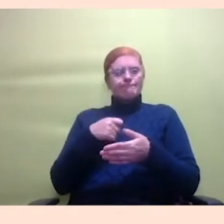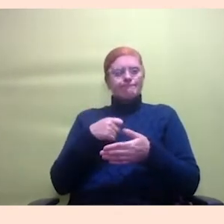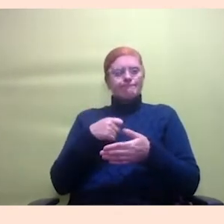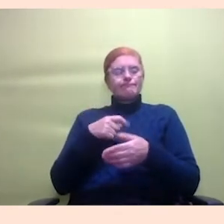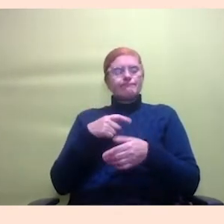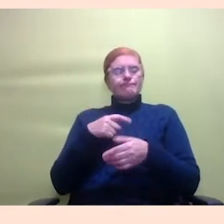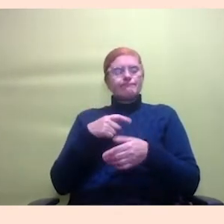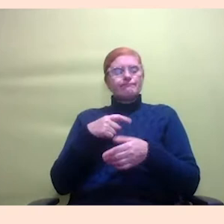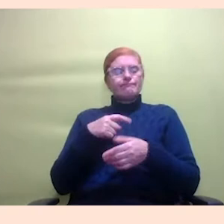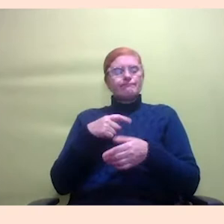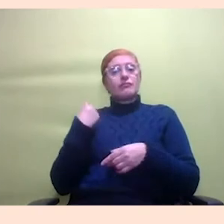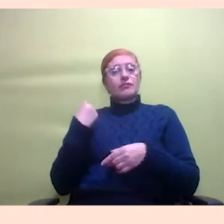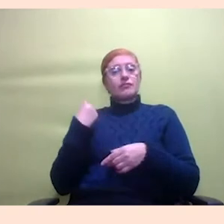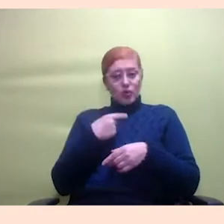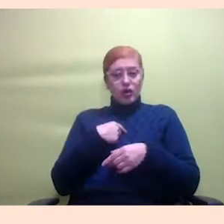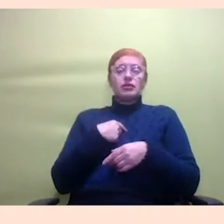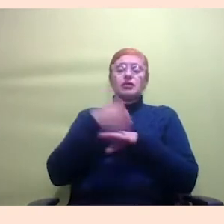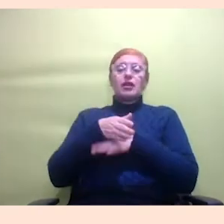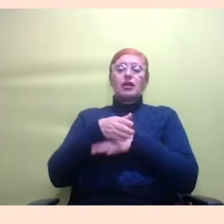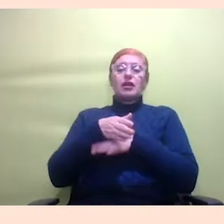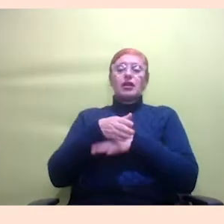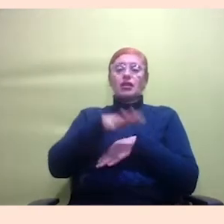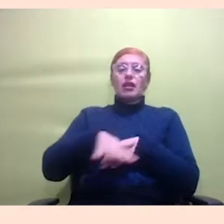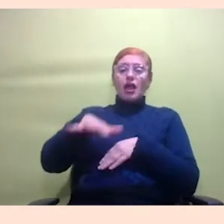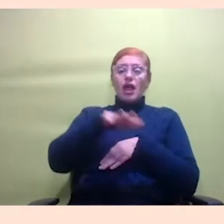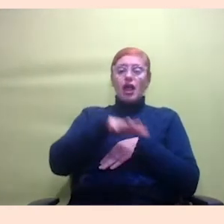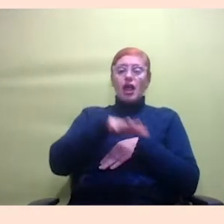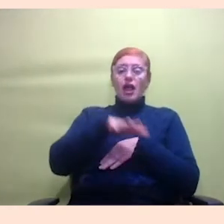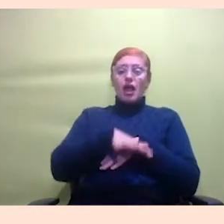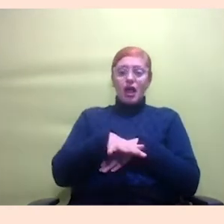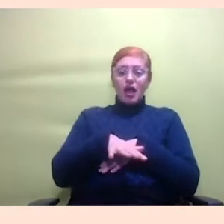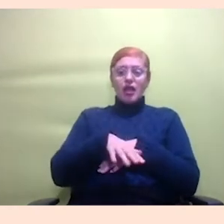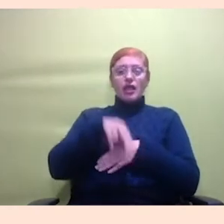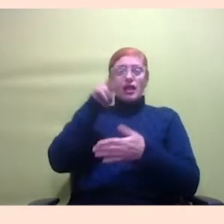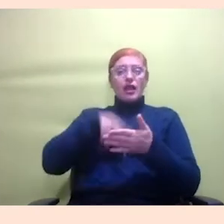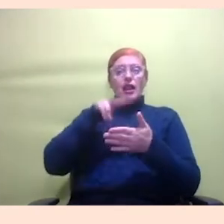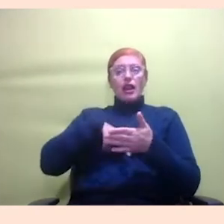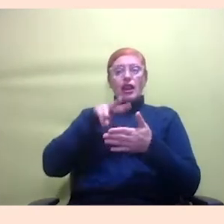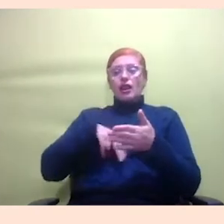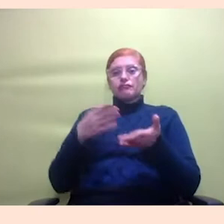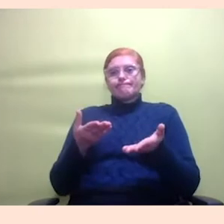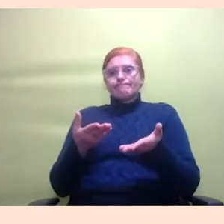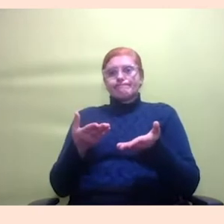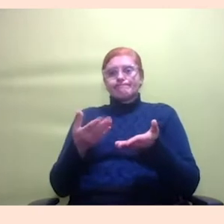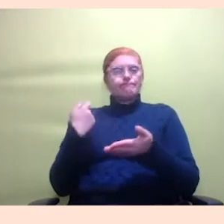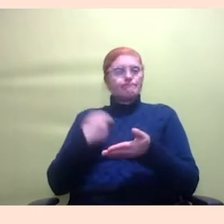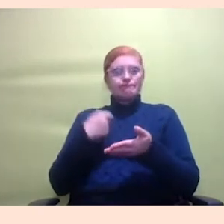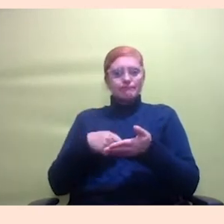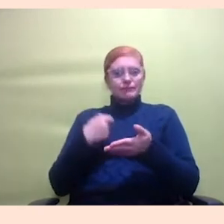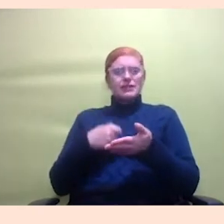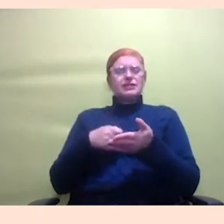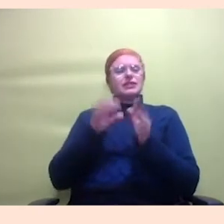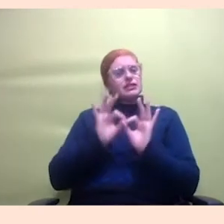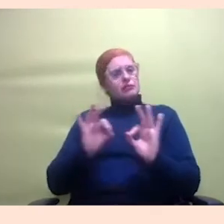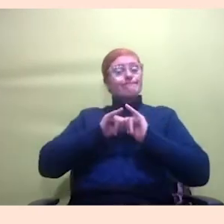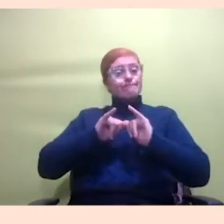senta para ler a gente quer que as pessoas sentem para ler ler entendeu então assim a gente precisa descomplicar a precisa popularizar o discurso eu acho que a perspectiva do feminismo